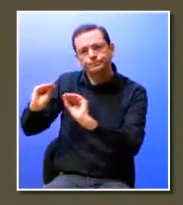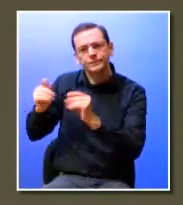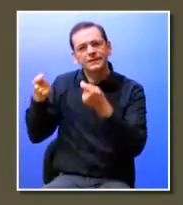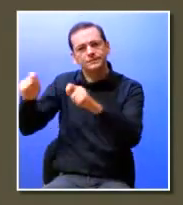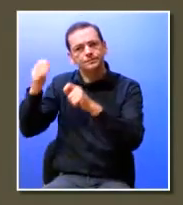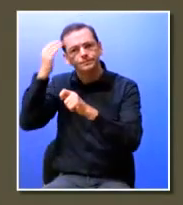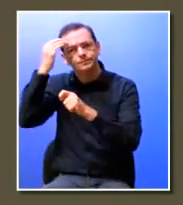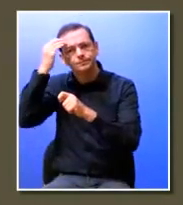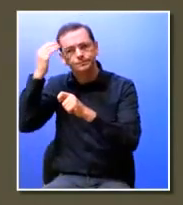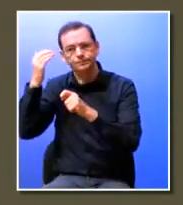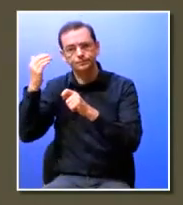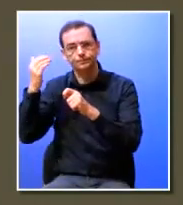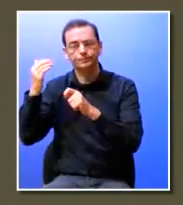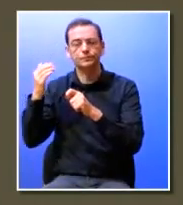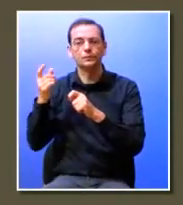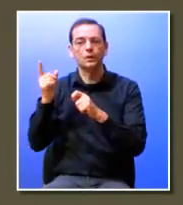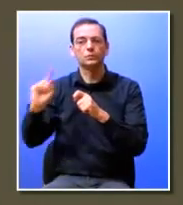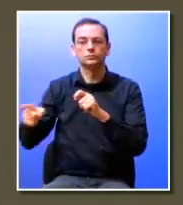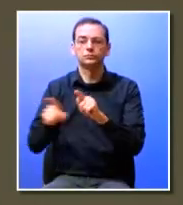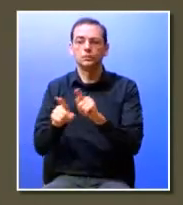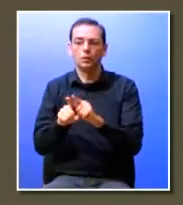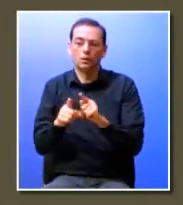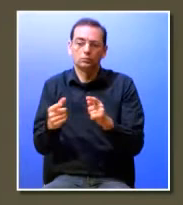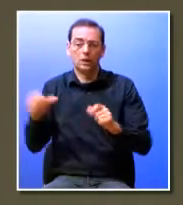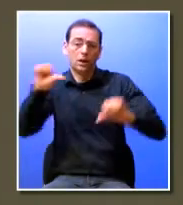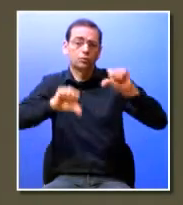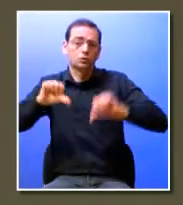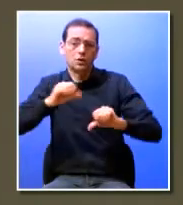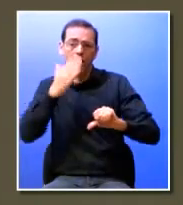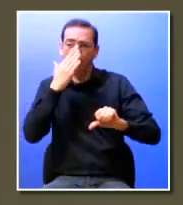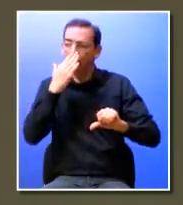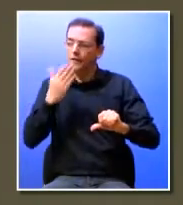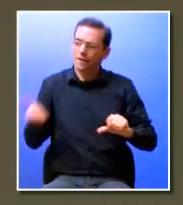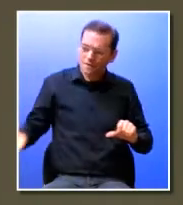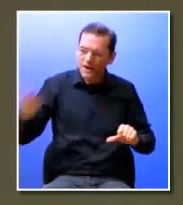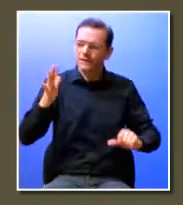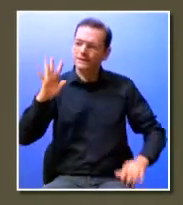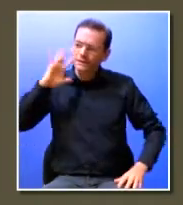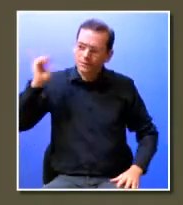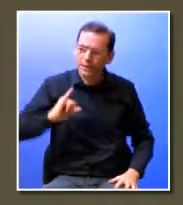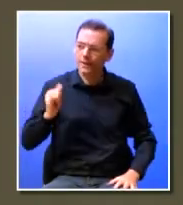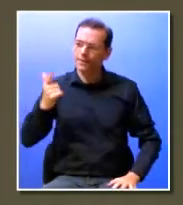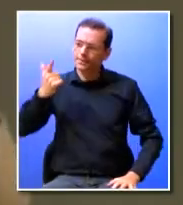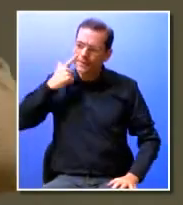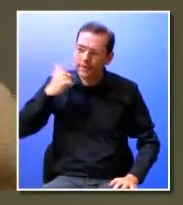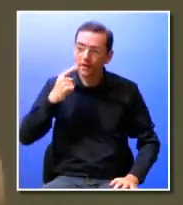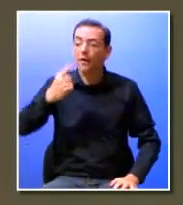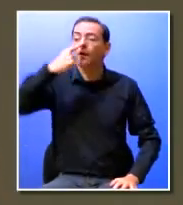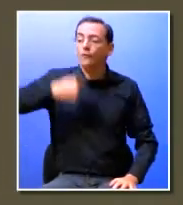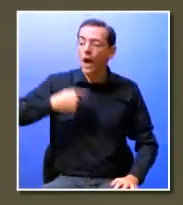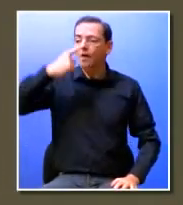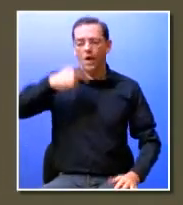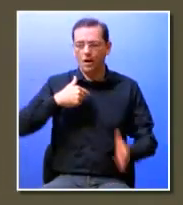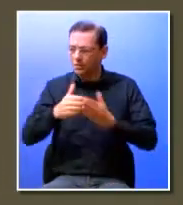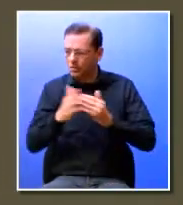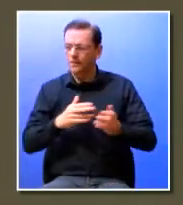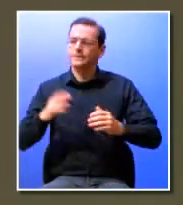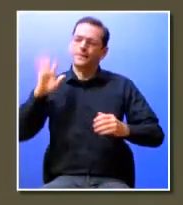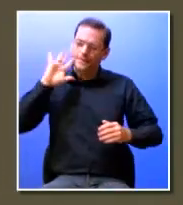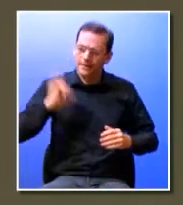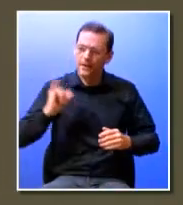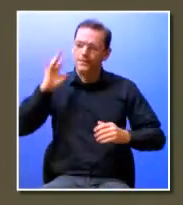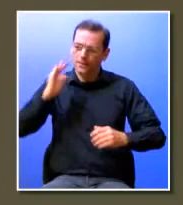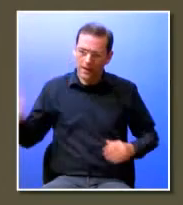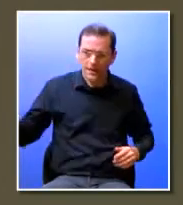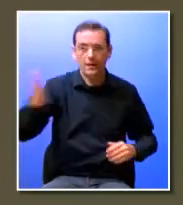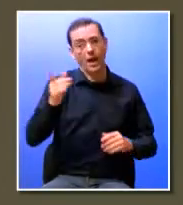é um ambiente laboratório desafiem-se arrisquem experimentem tentativa e erro vai haver margem para errar obviamente erros